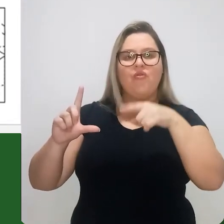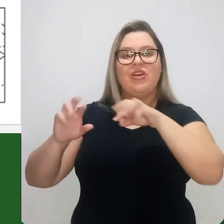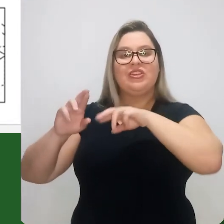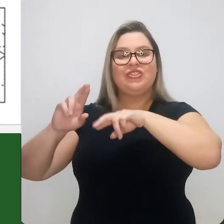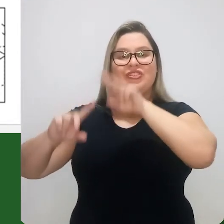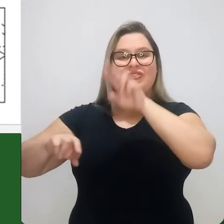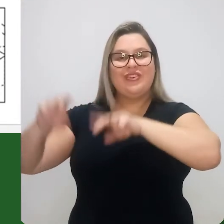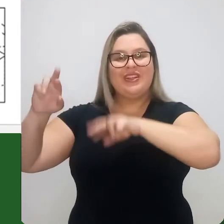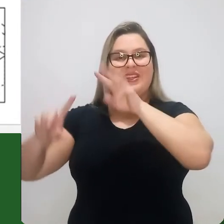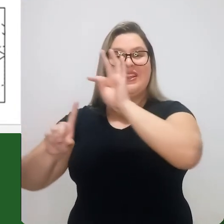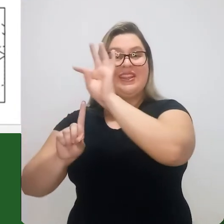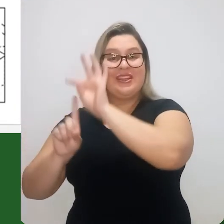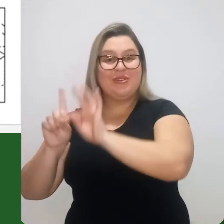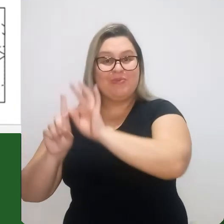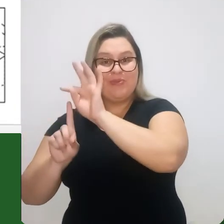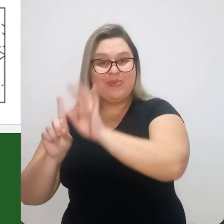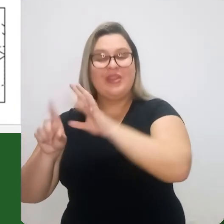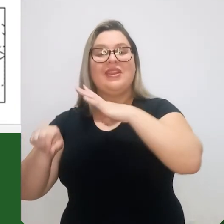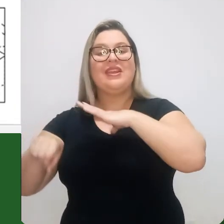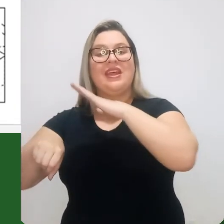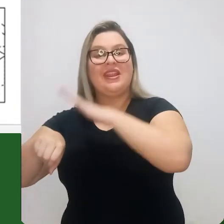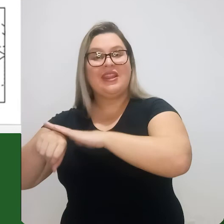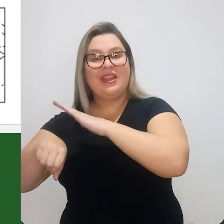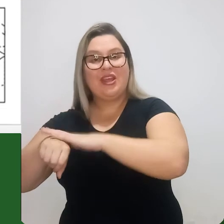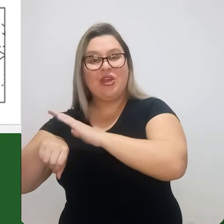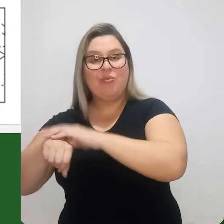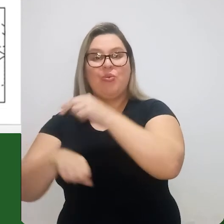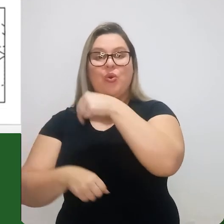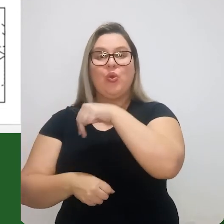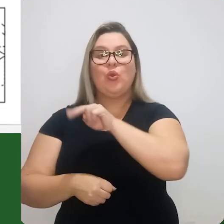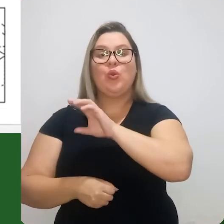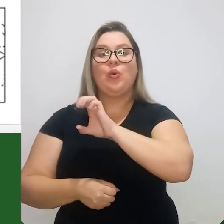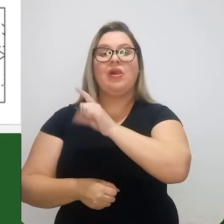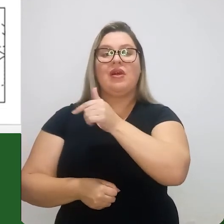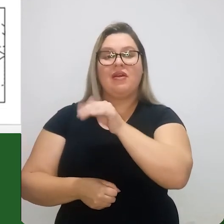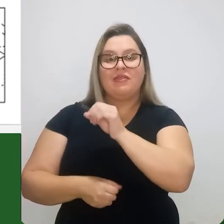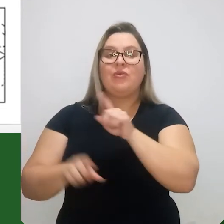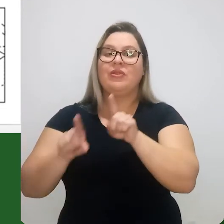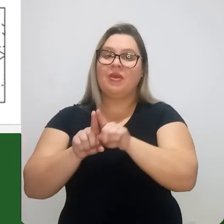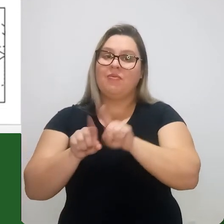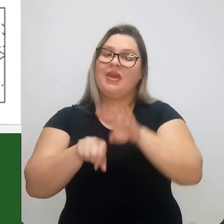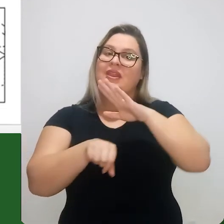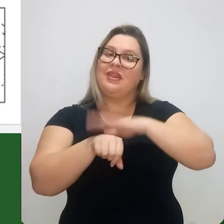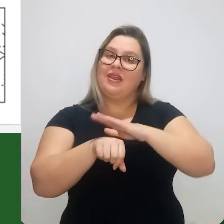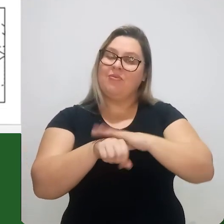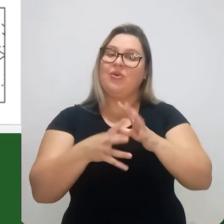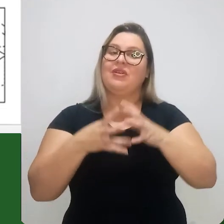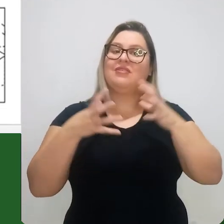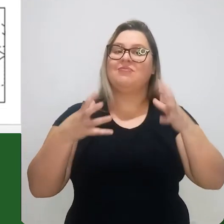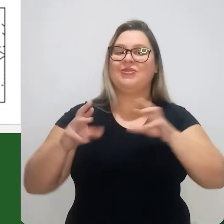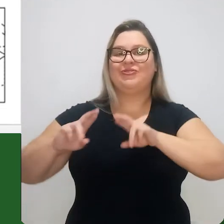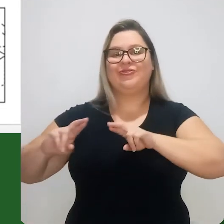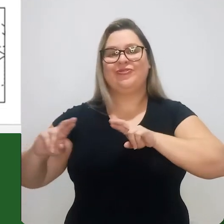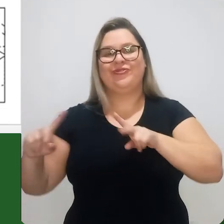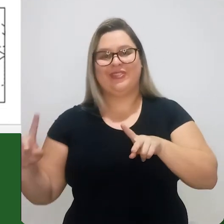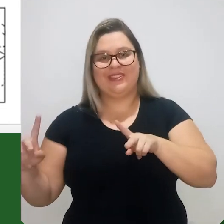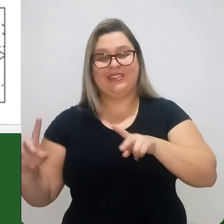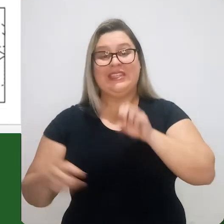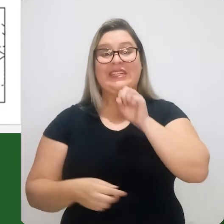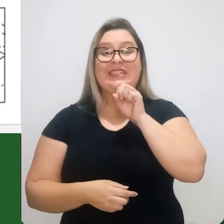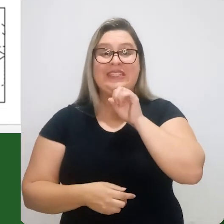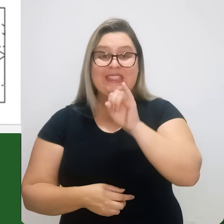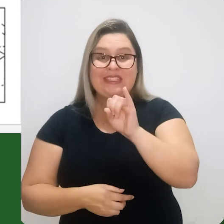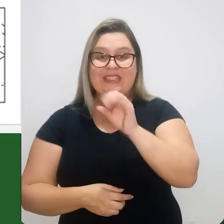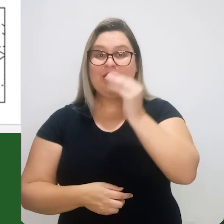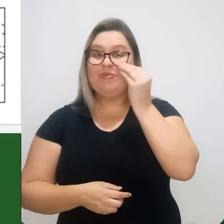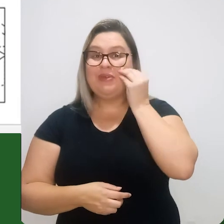curvas para diferentes temperaturas, nós temos então tempos de nucleação e tempos de crescimento diferentes.